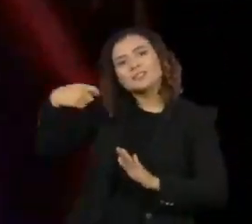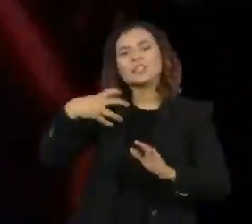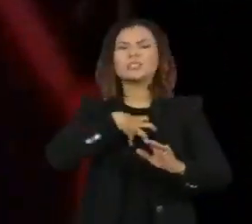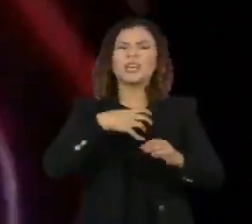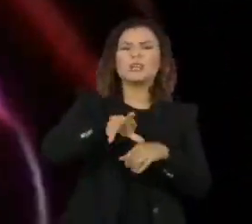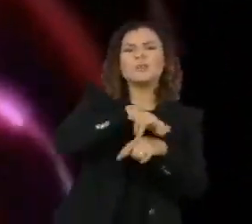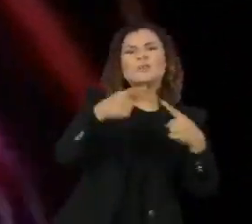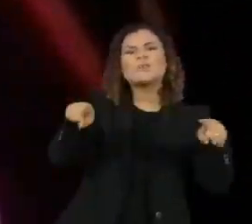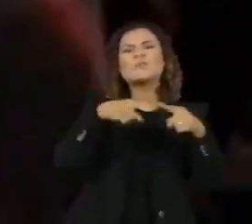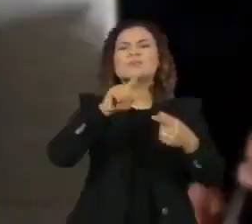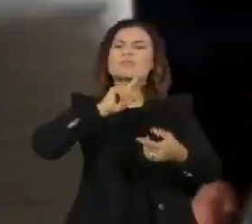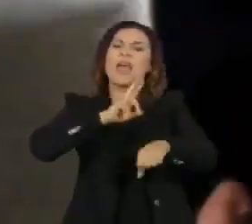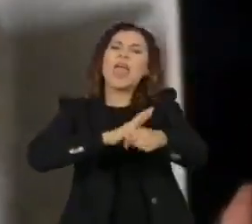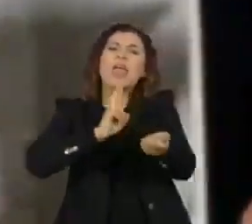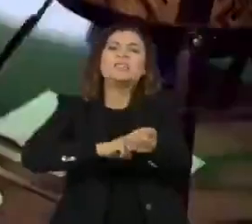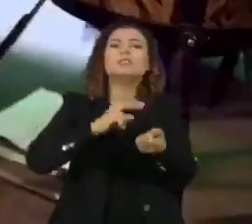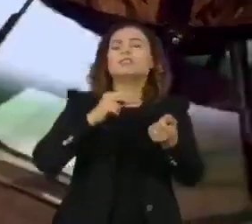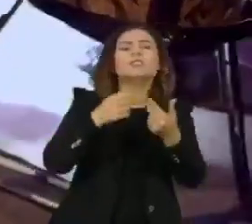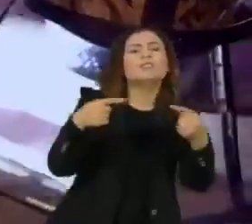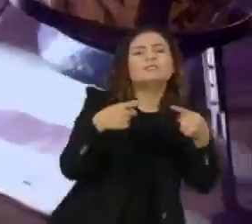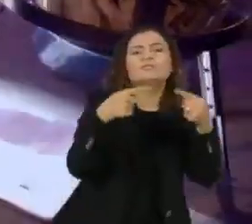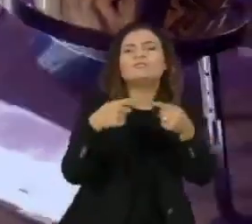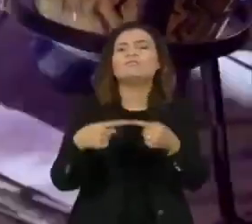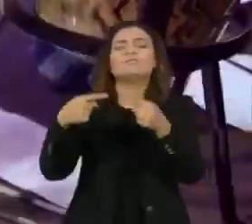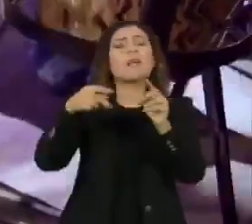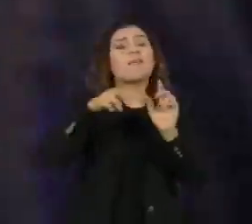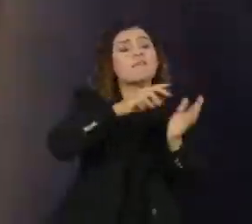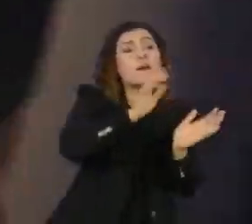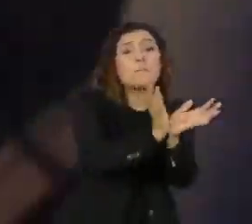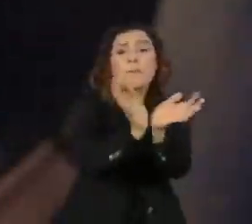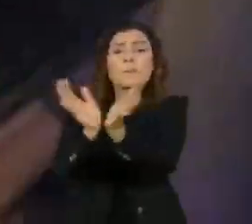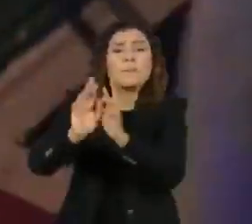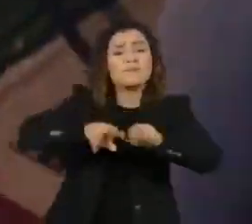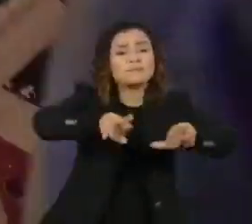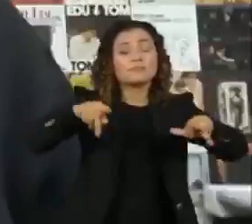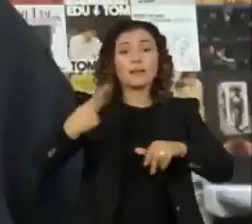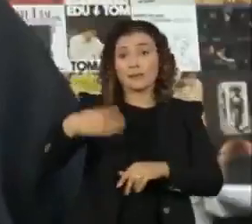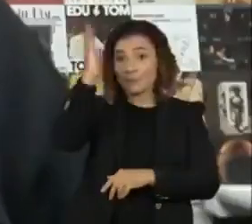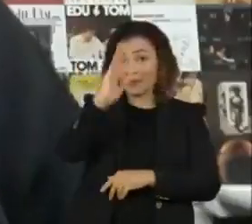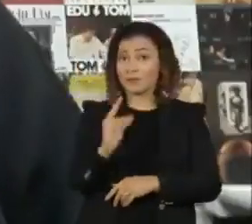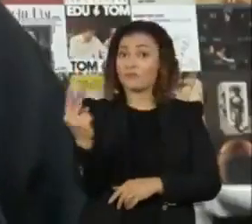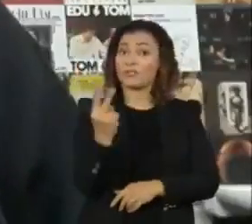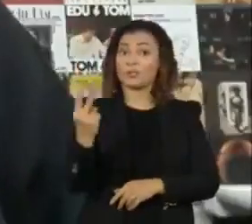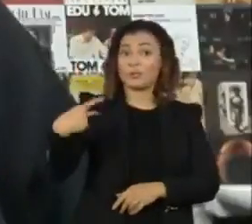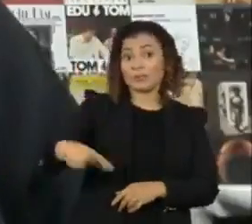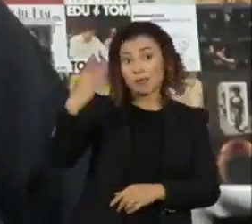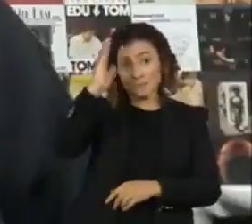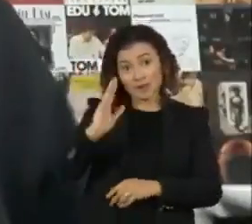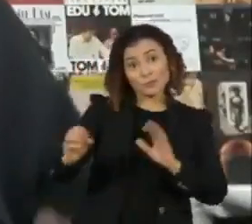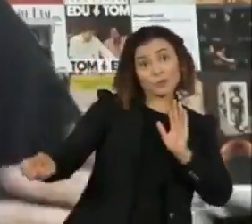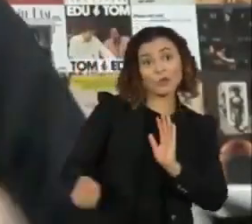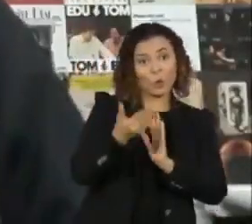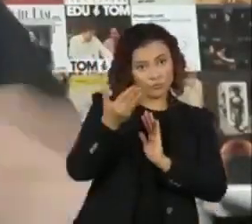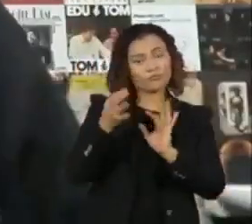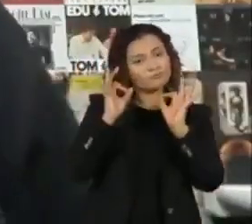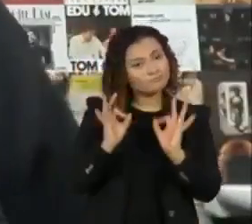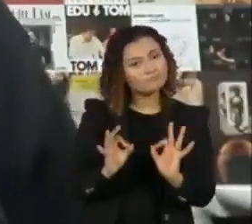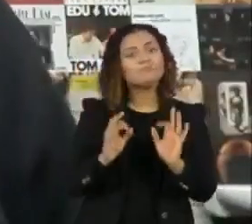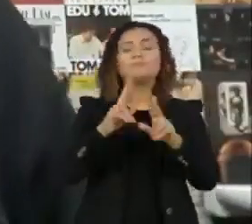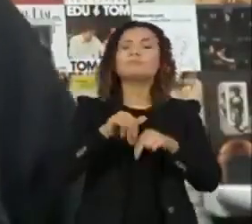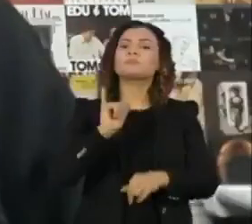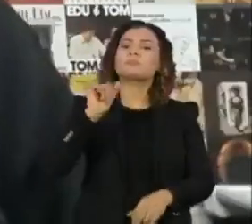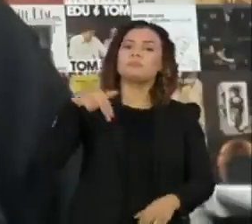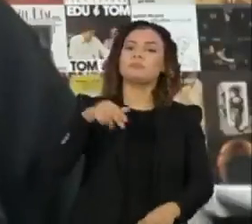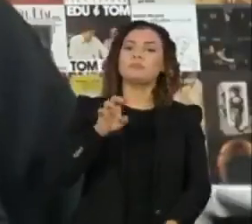e ritmos musicais. 22 deles inéditos no Brasil. O Inédite traz mais uma vez uma